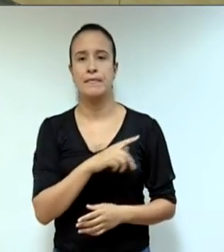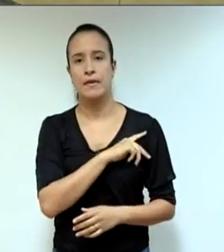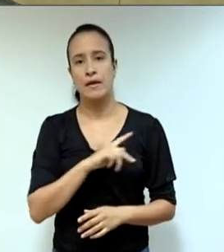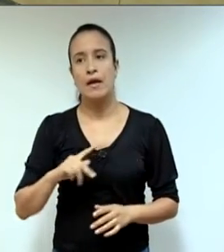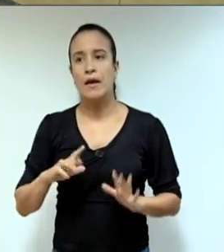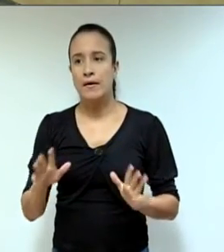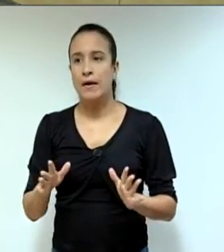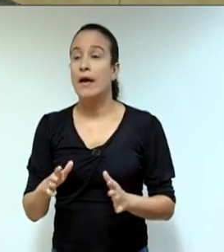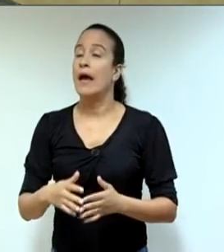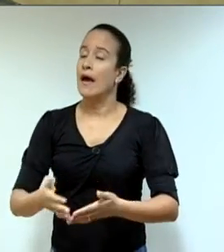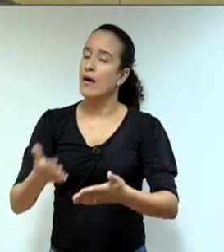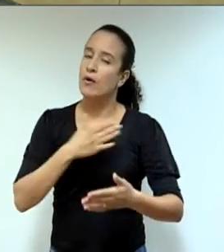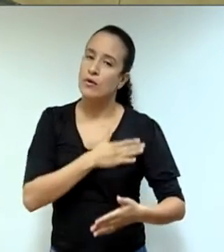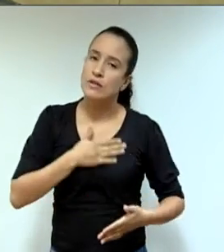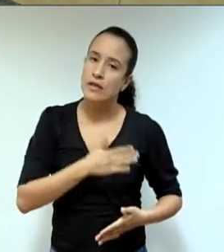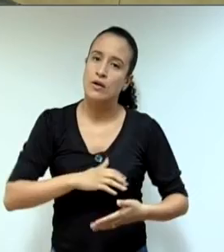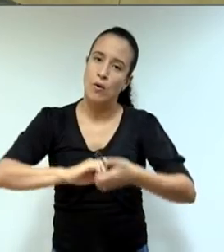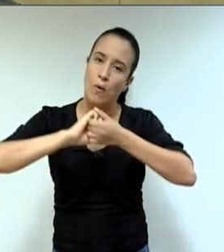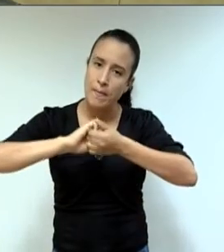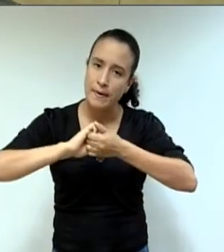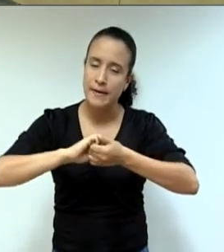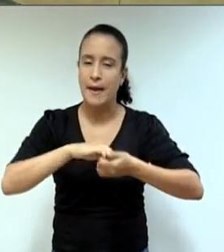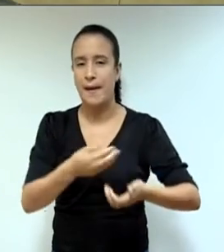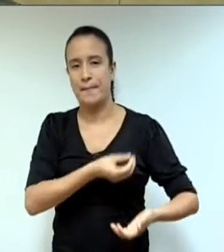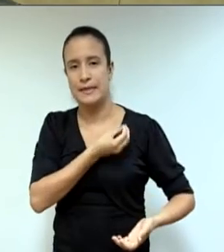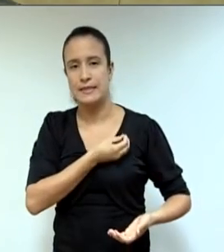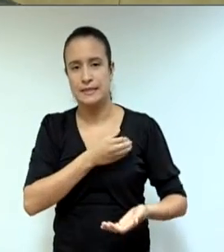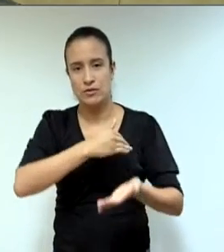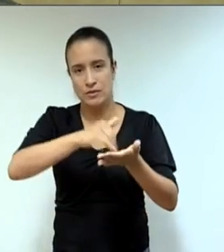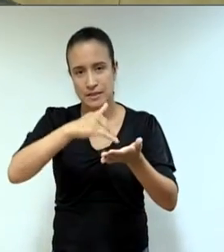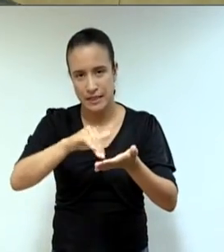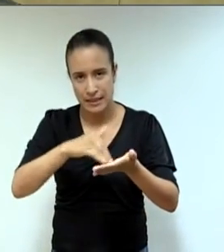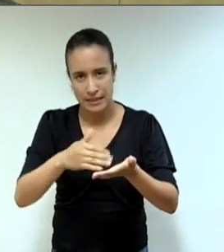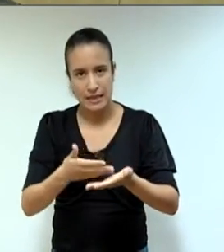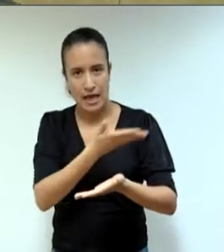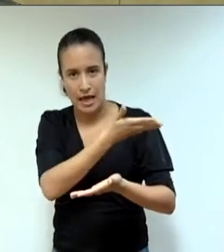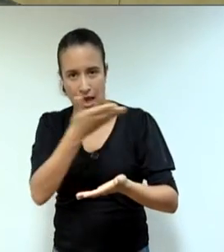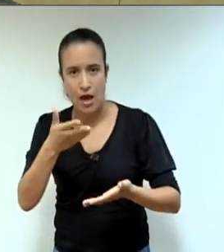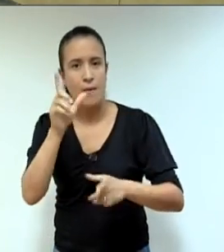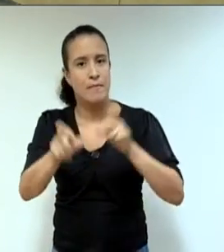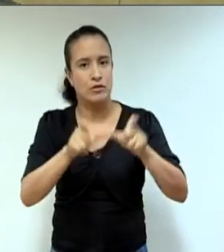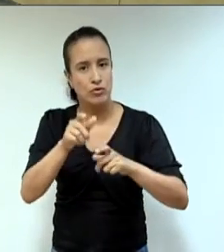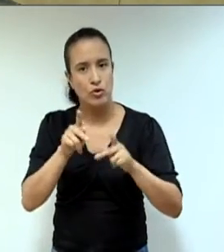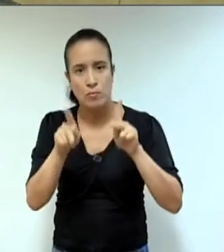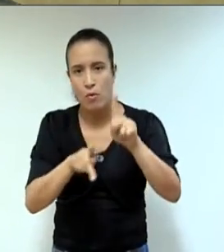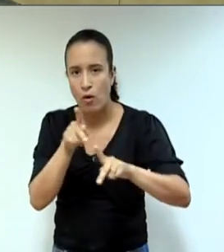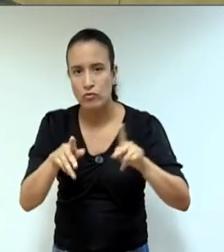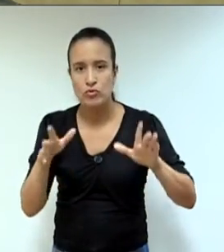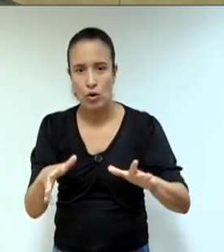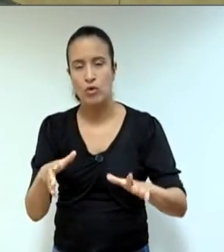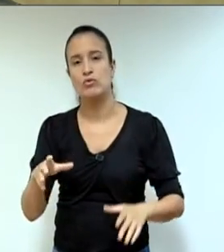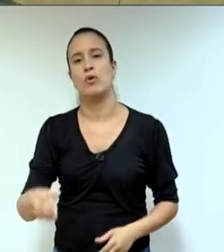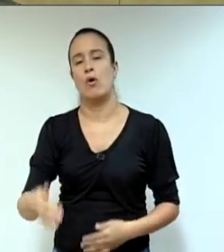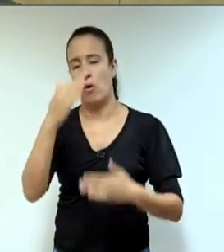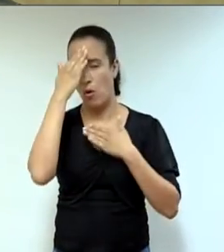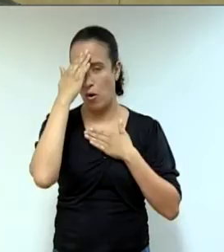do secretário Cisto Navarro, de toda a população presente e declaro a sessão encerrada. Muito obrigado.